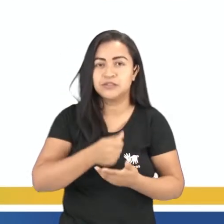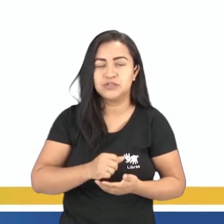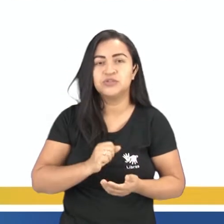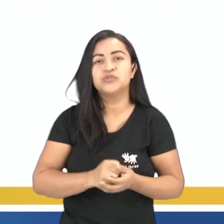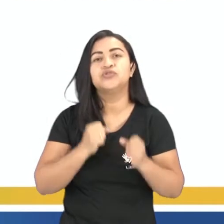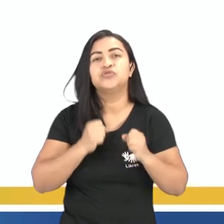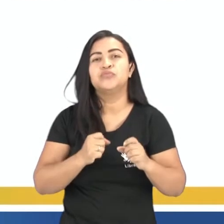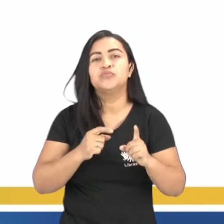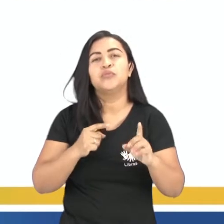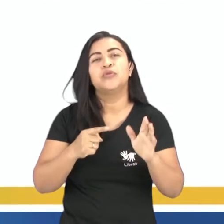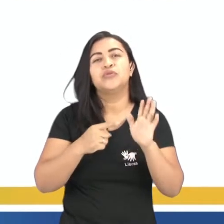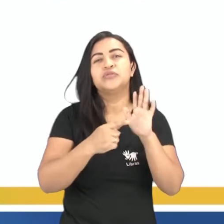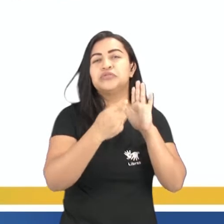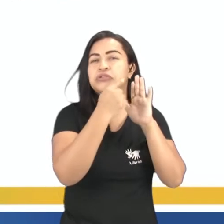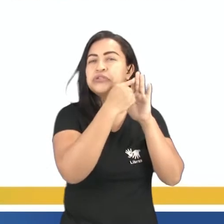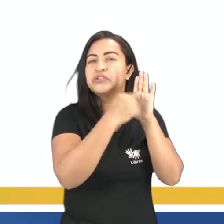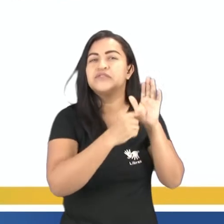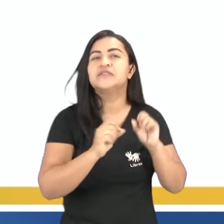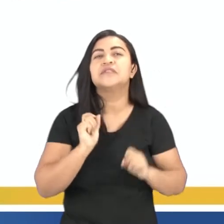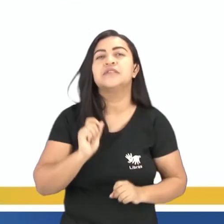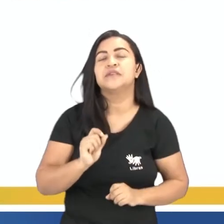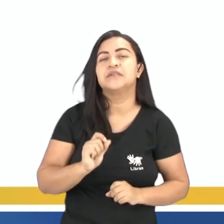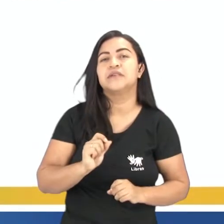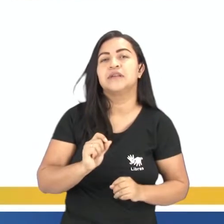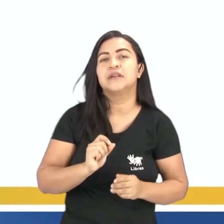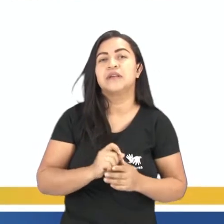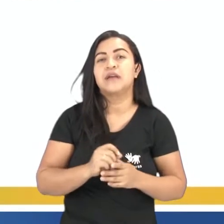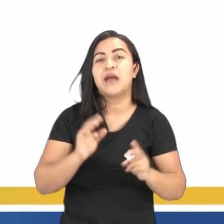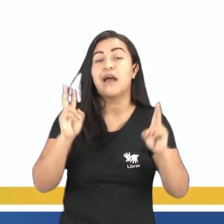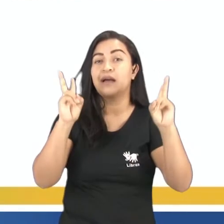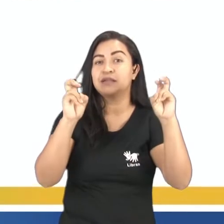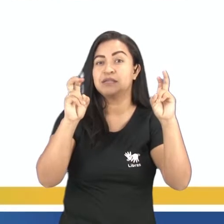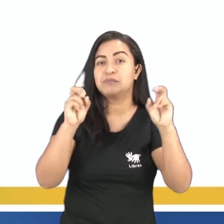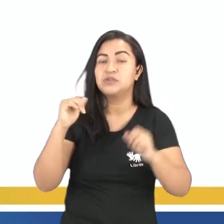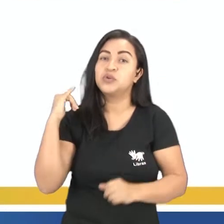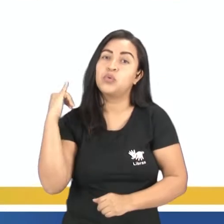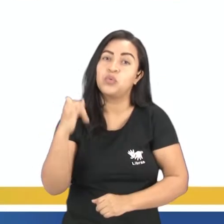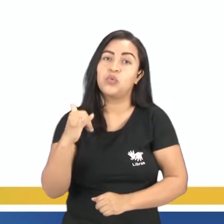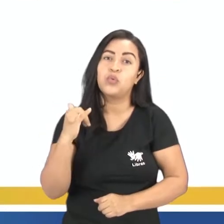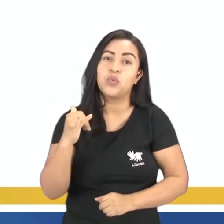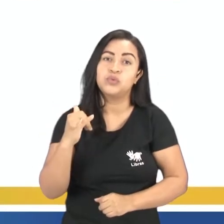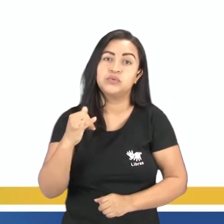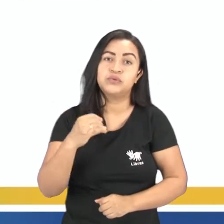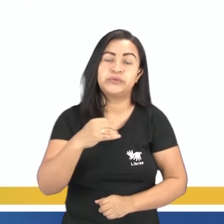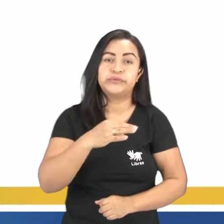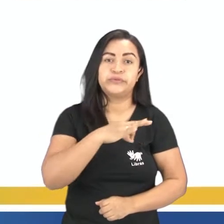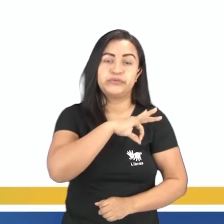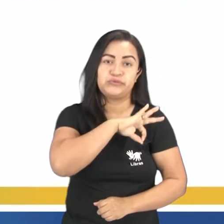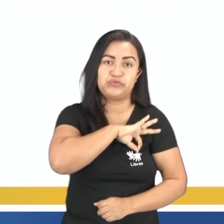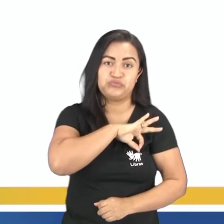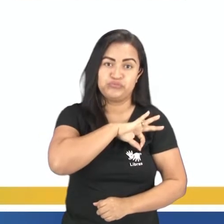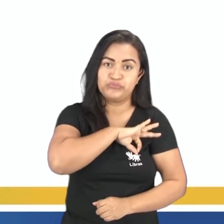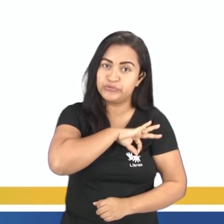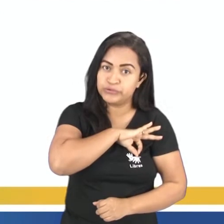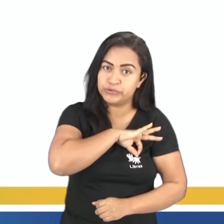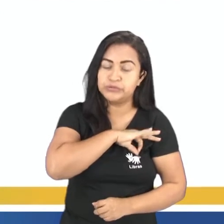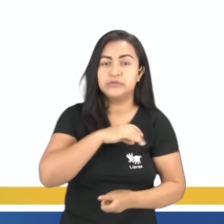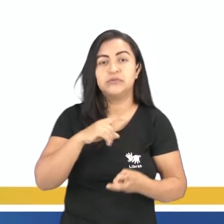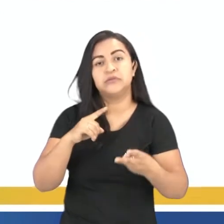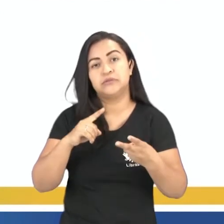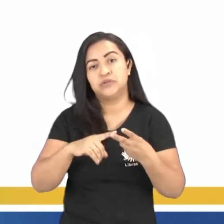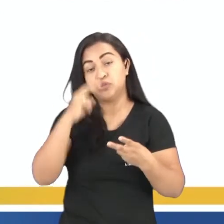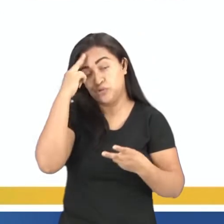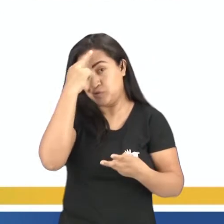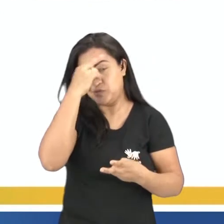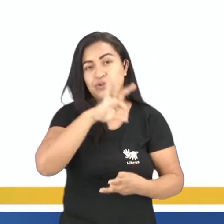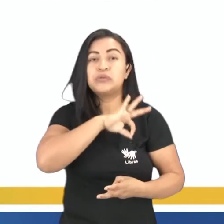os seguintes tipos definidos pela temática abordada, como contos policiais, né? Pode escrever sobre contos policiais de